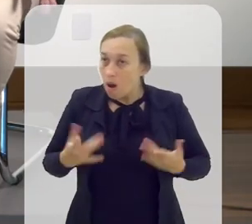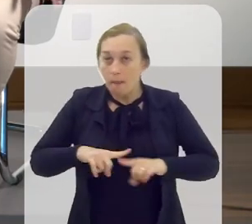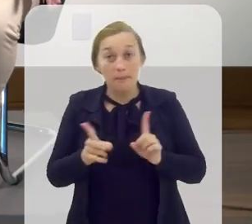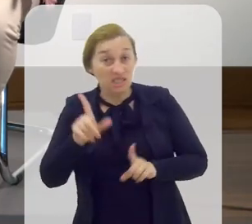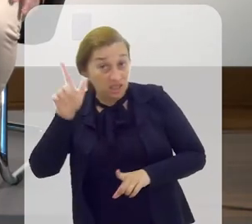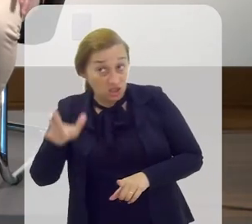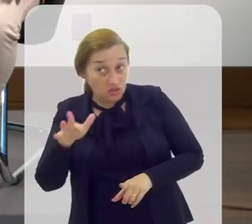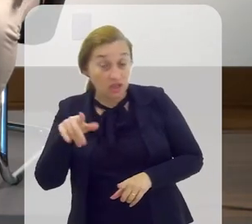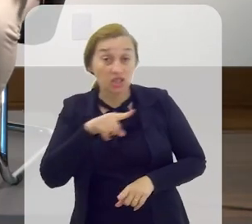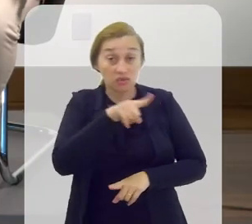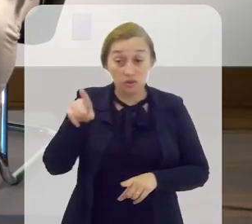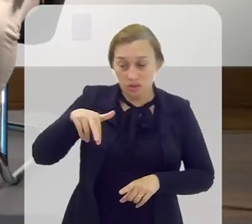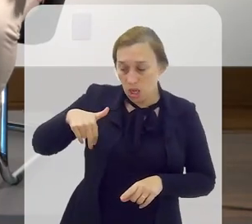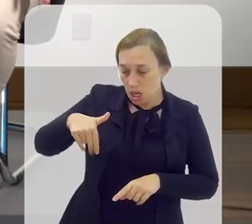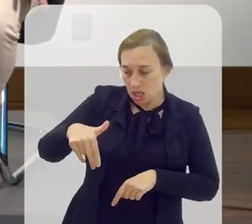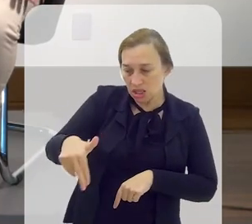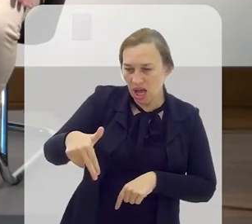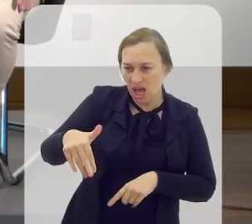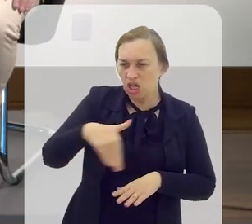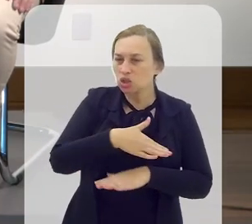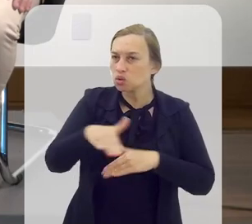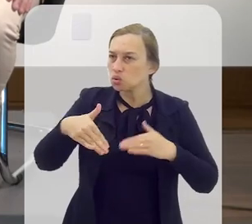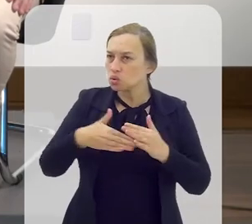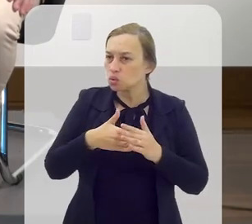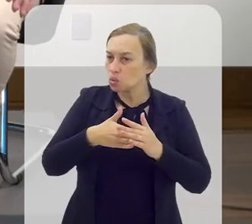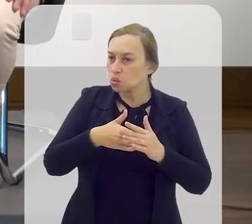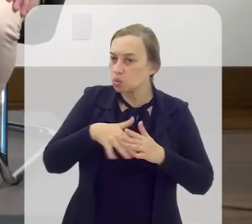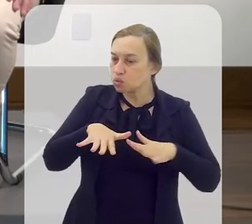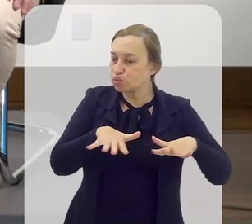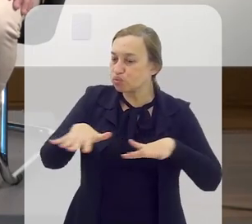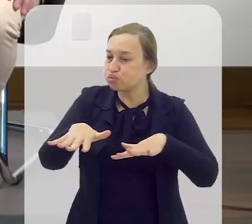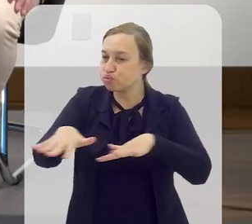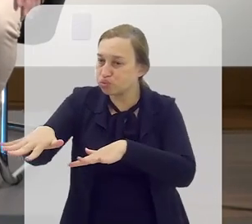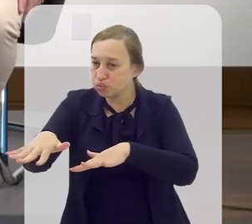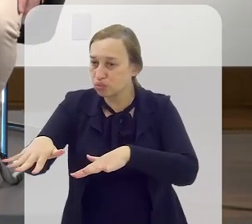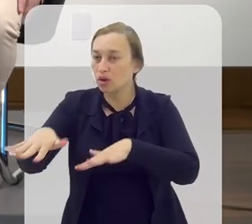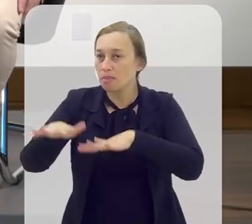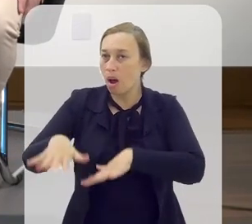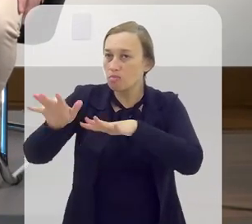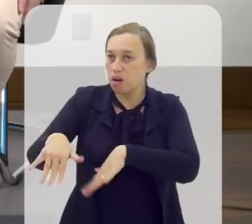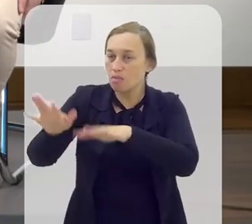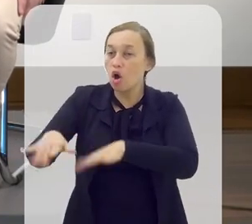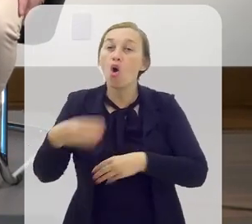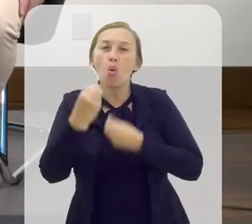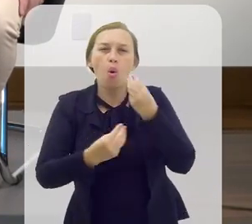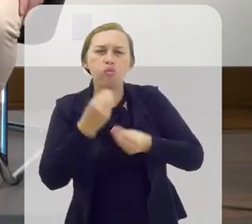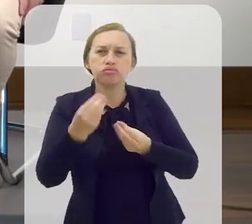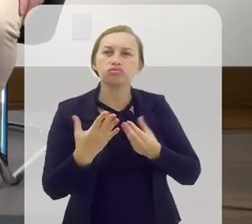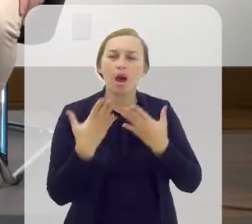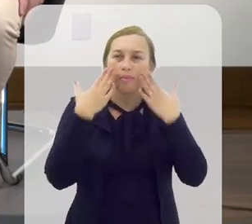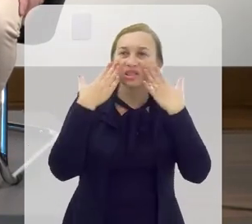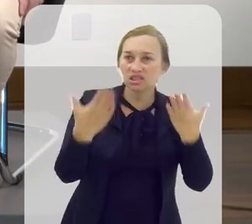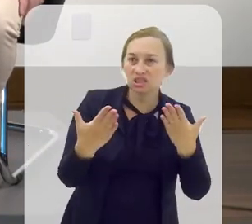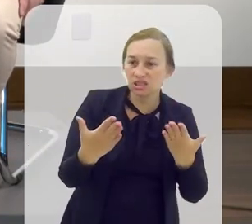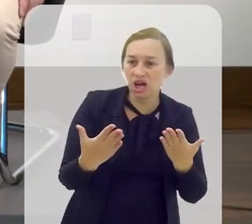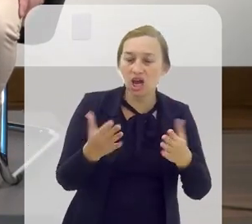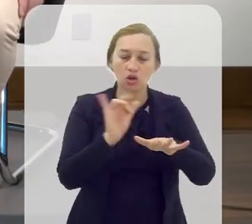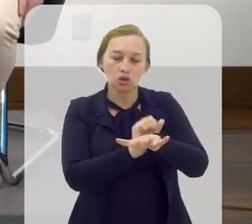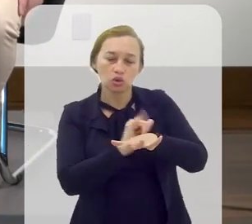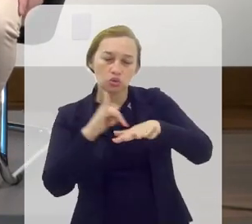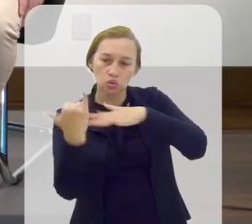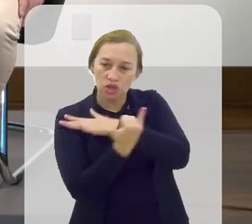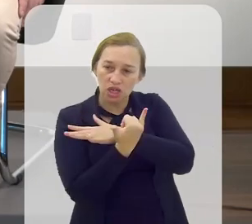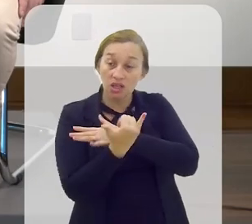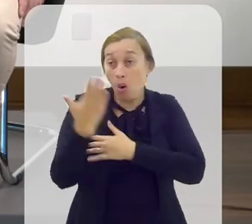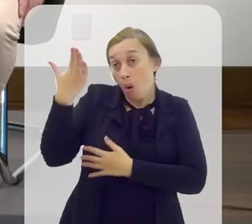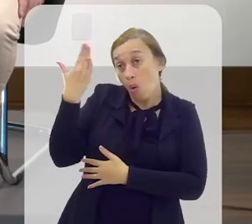peso e tudo, mas é diferente de você andar toda a quilometragem do desfile. Como você apresentar um enredo